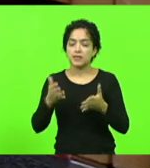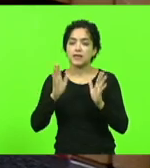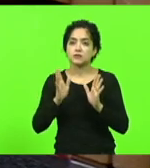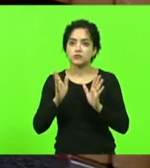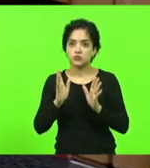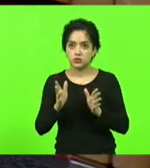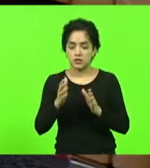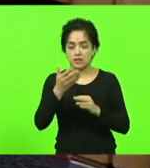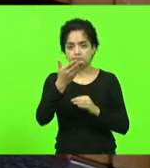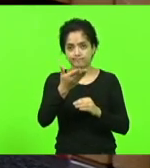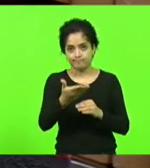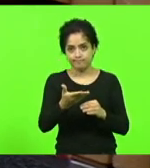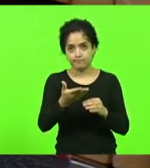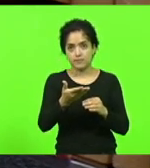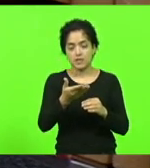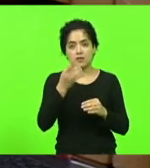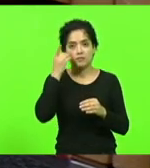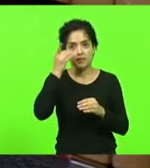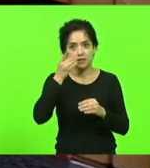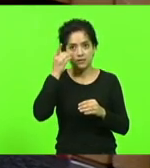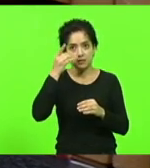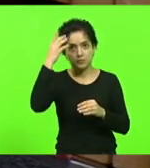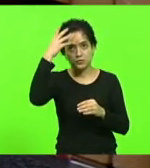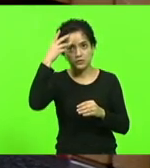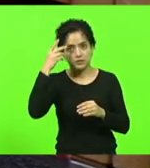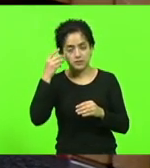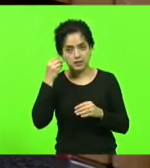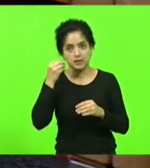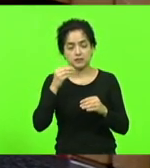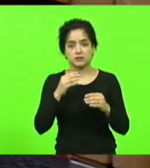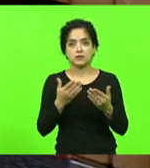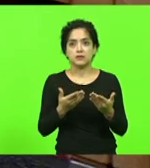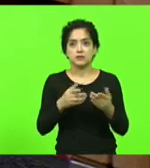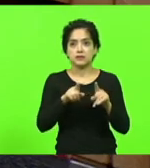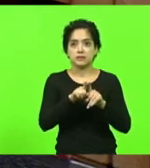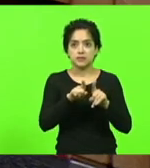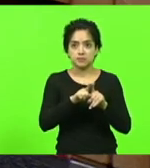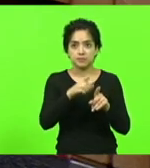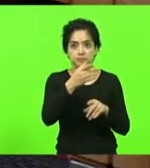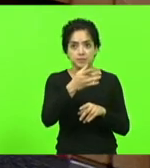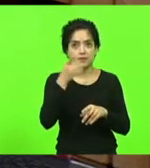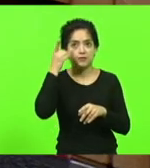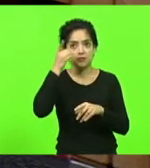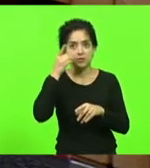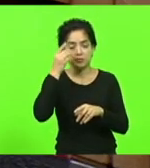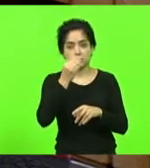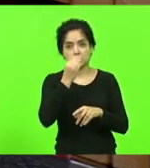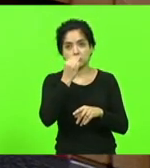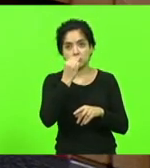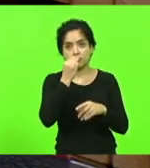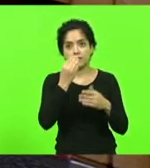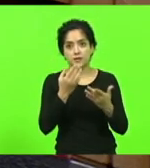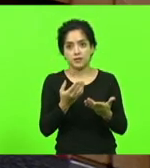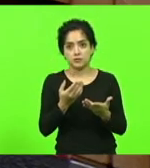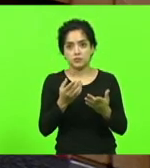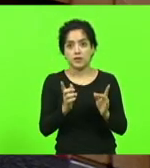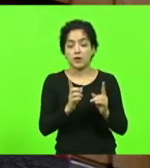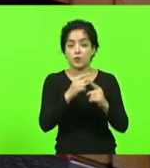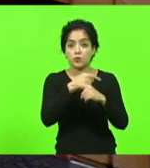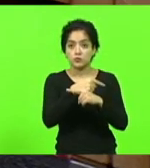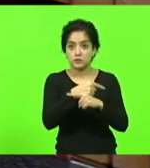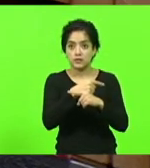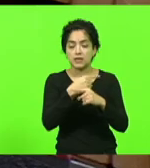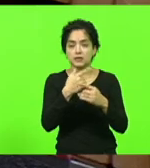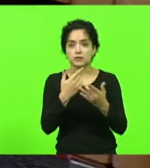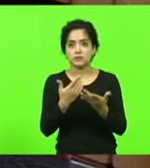palavras ditas aqui pela deputada Luciane Carminati corroboradas agora pela fala do deputado Sopelsa é contrário em